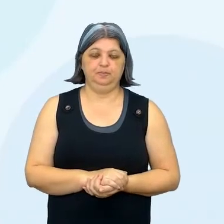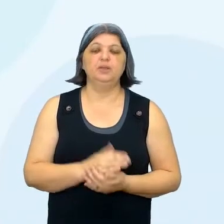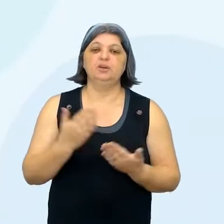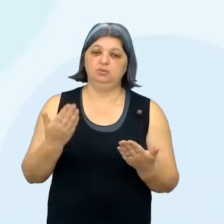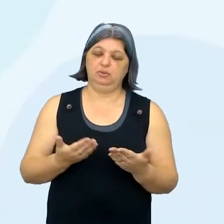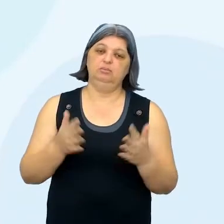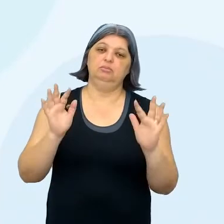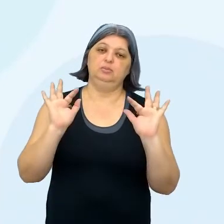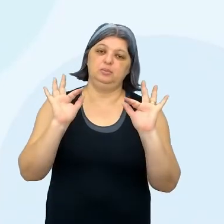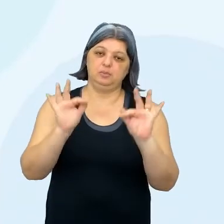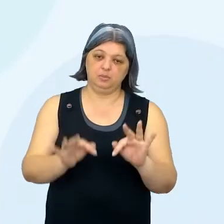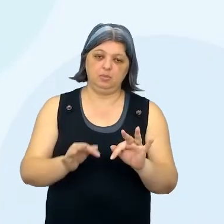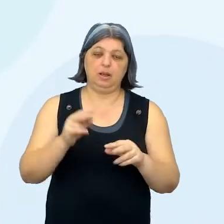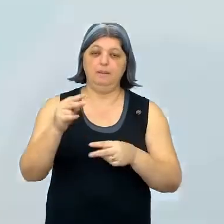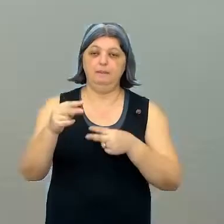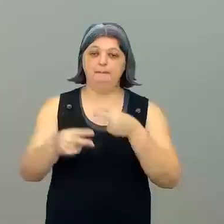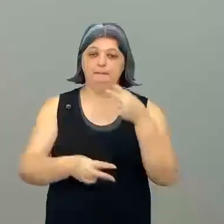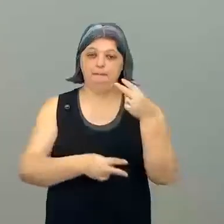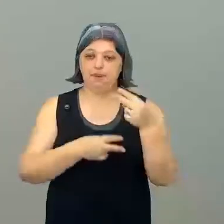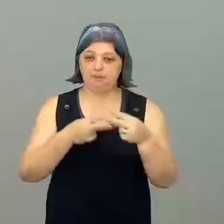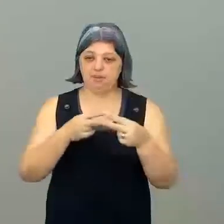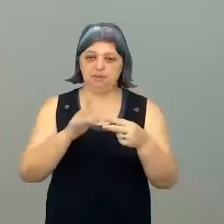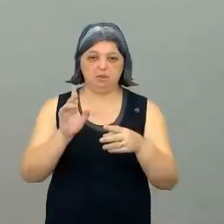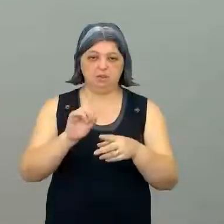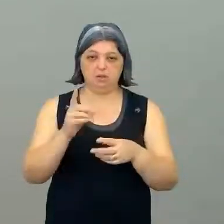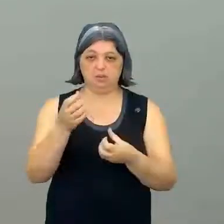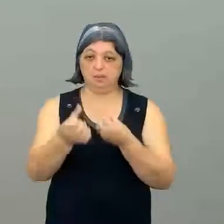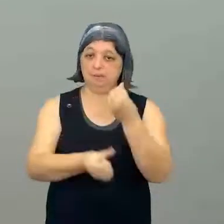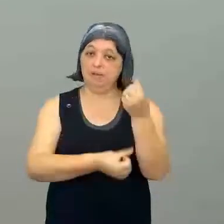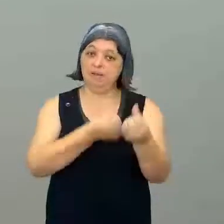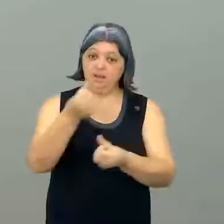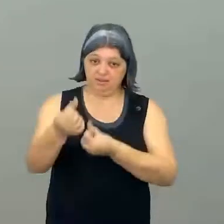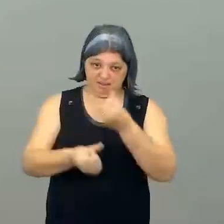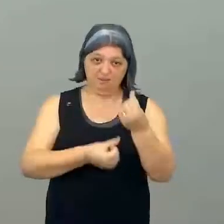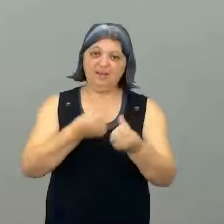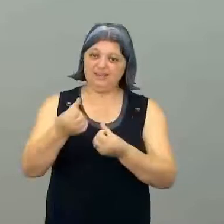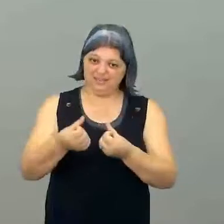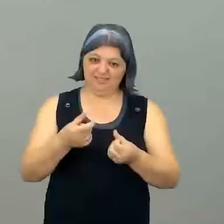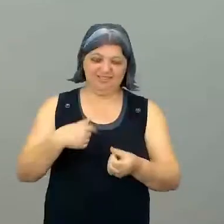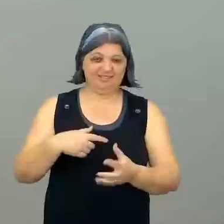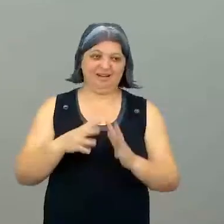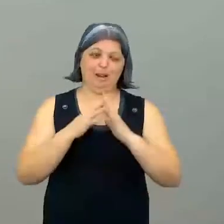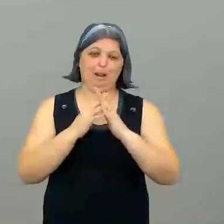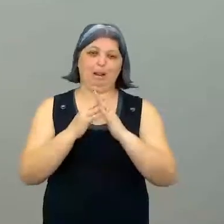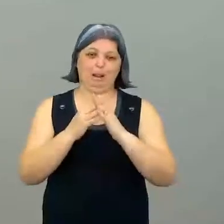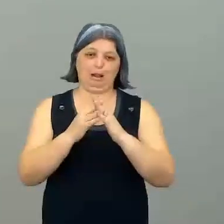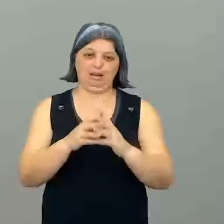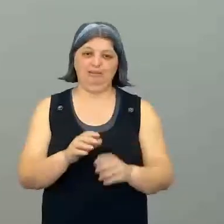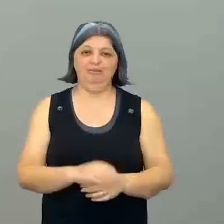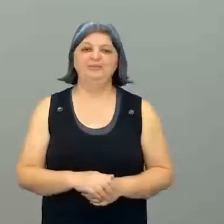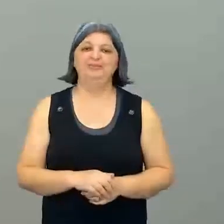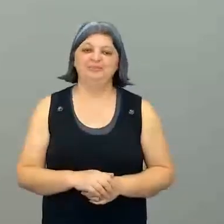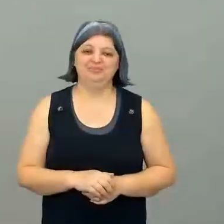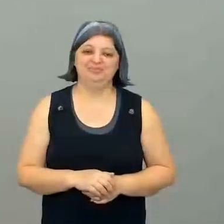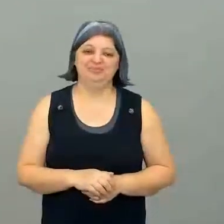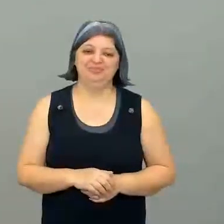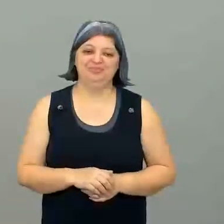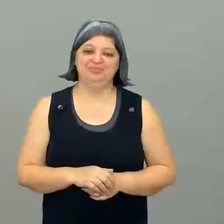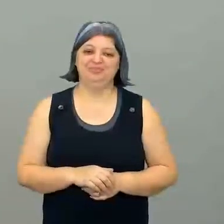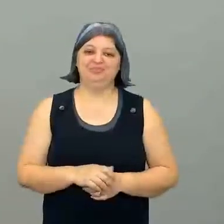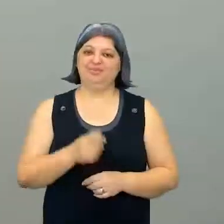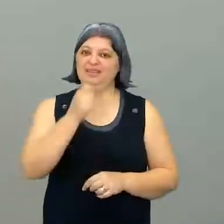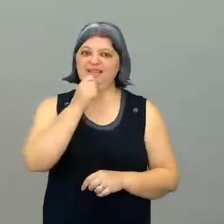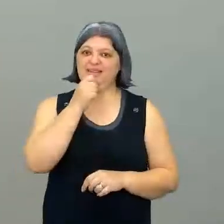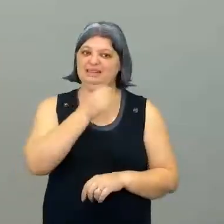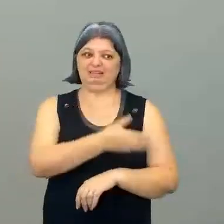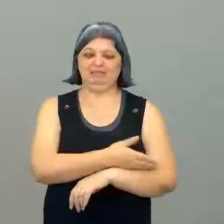então, esse bimestre, esse semestre, no caso, é bimestre não, tá vendo, nem eu tô ainda habituada, né, com os alvos